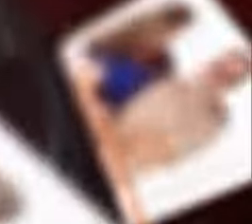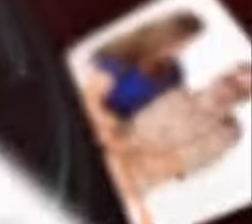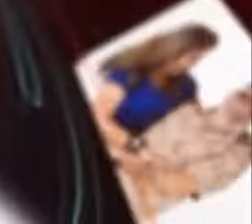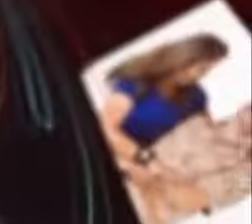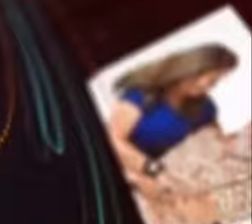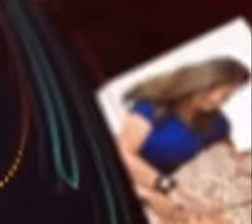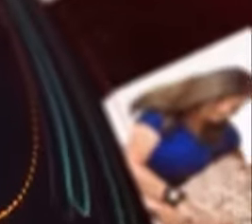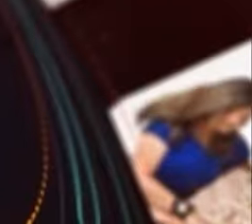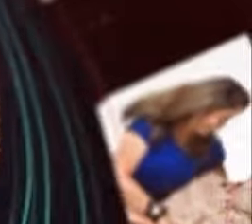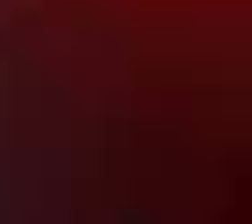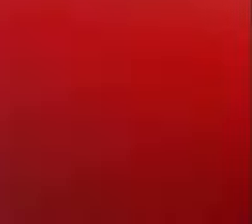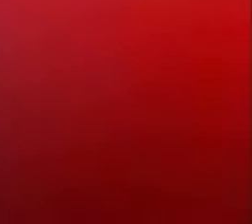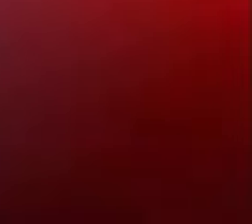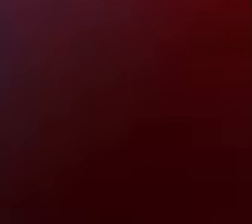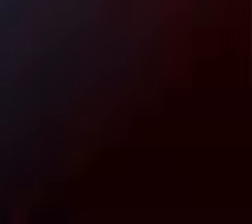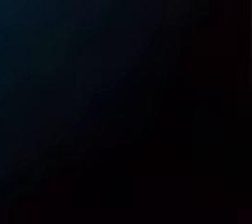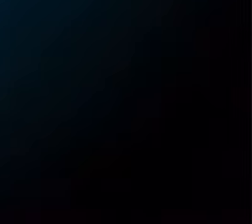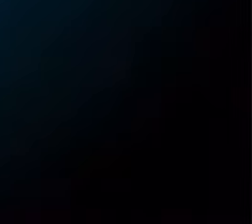E aí